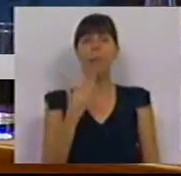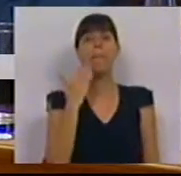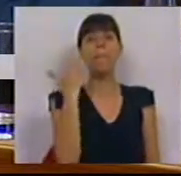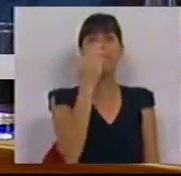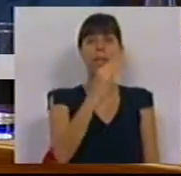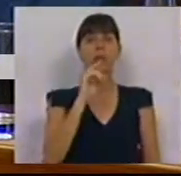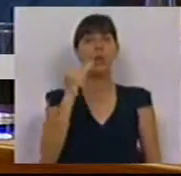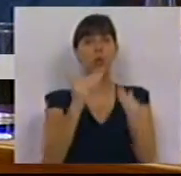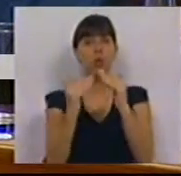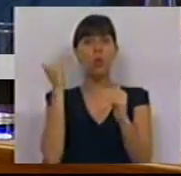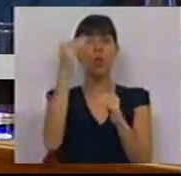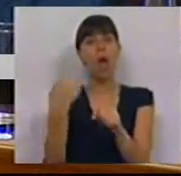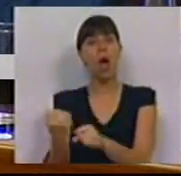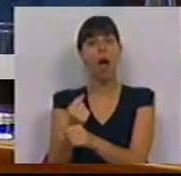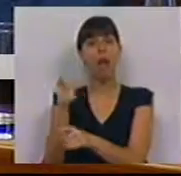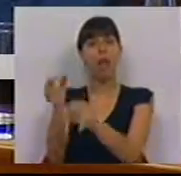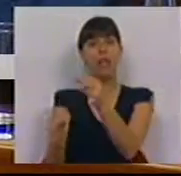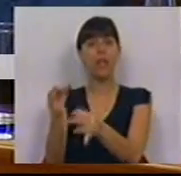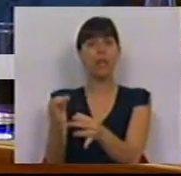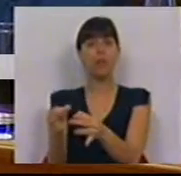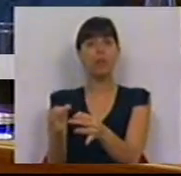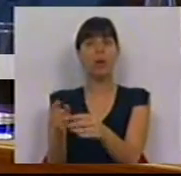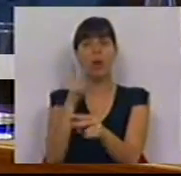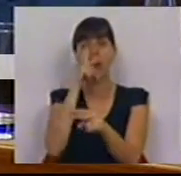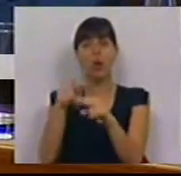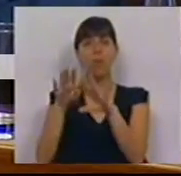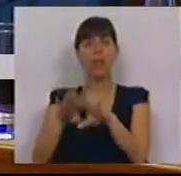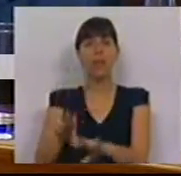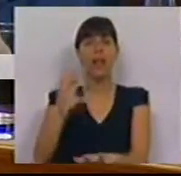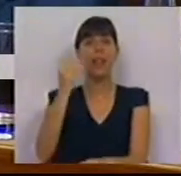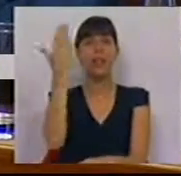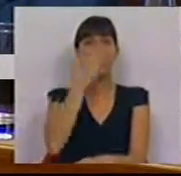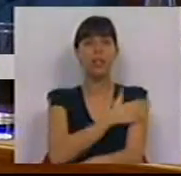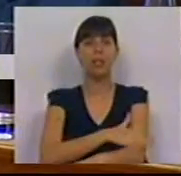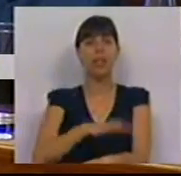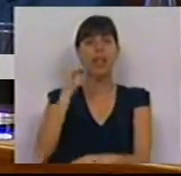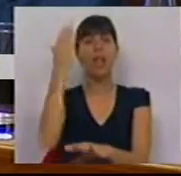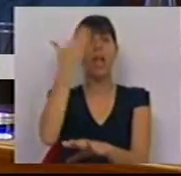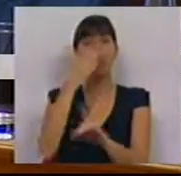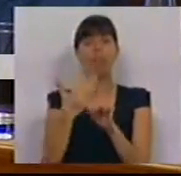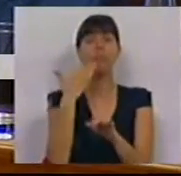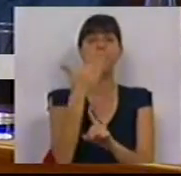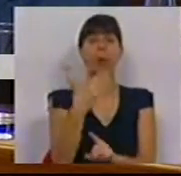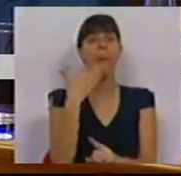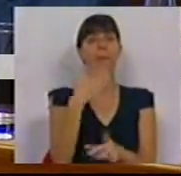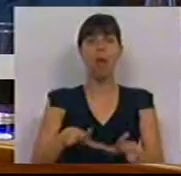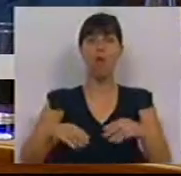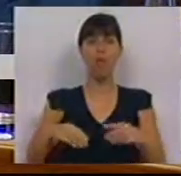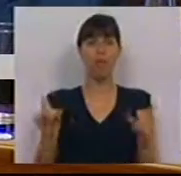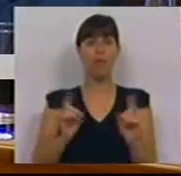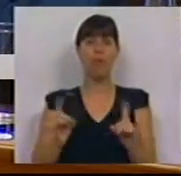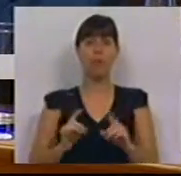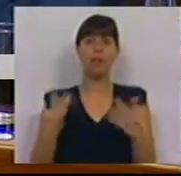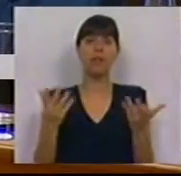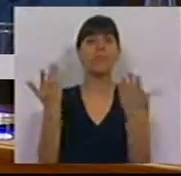Pedido superiormente para que a atividade dos tribunais fosse suspensa por 10 dias. Tinha ele pedido. O pedido não foi aceito. O